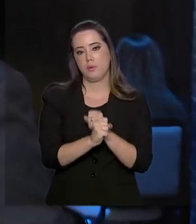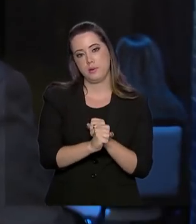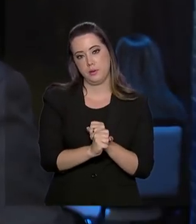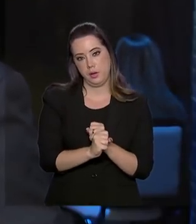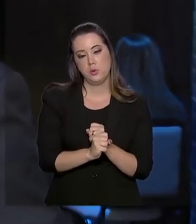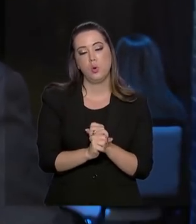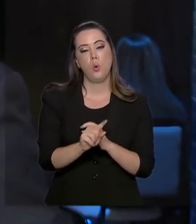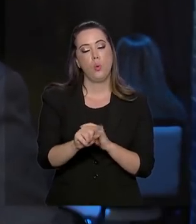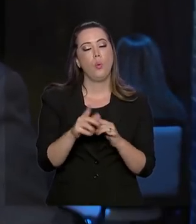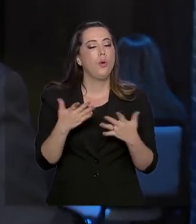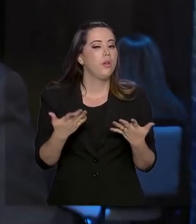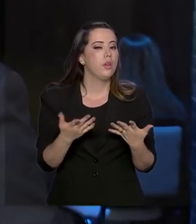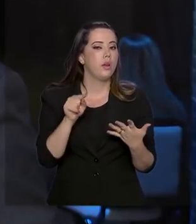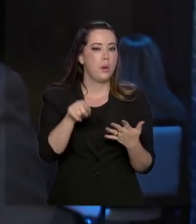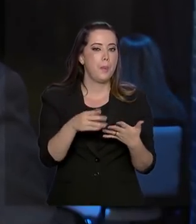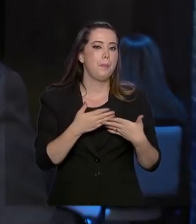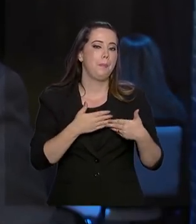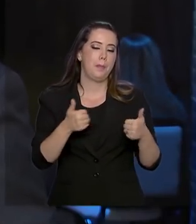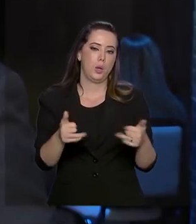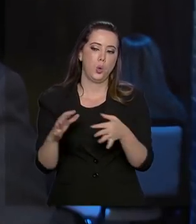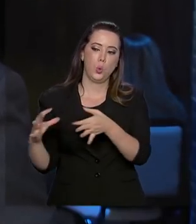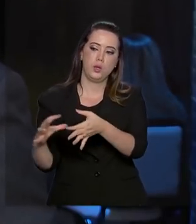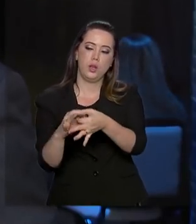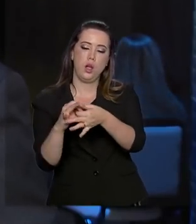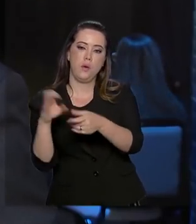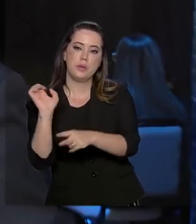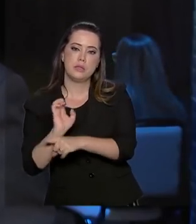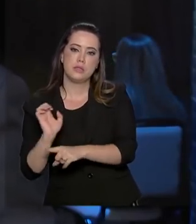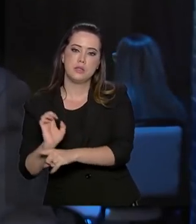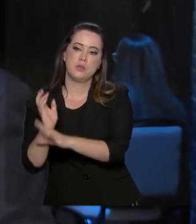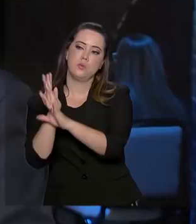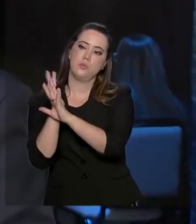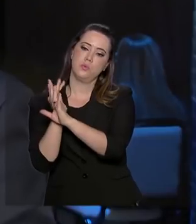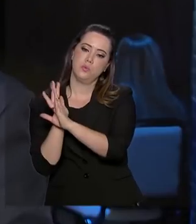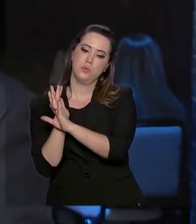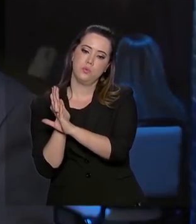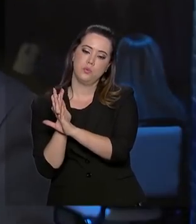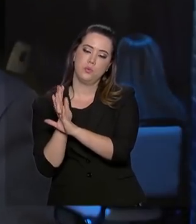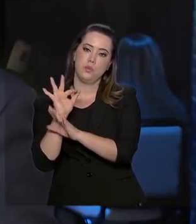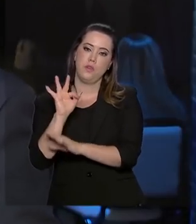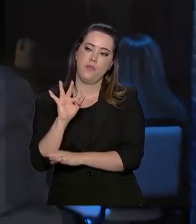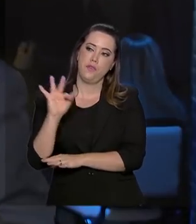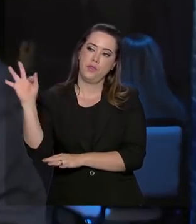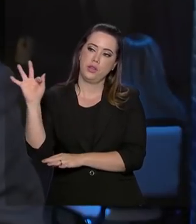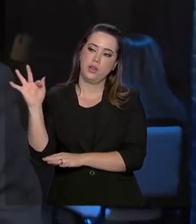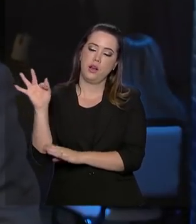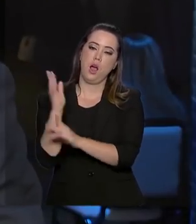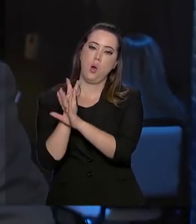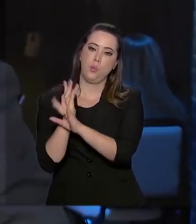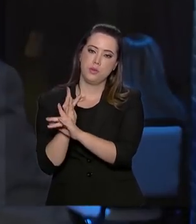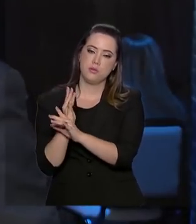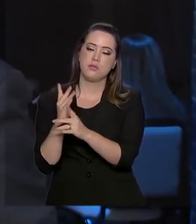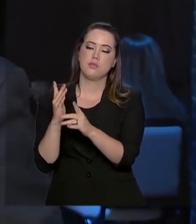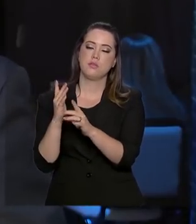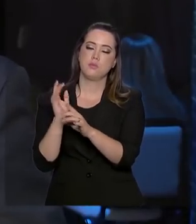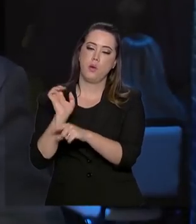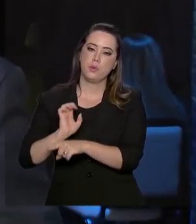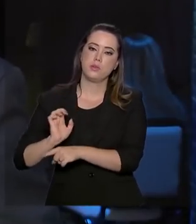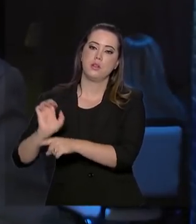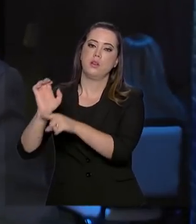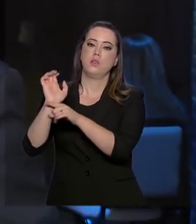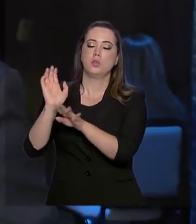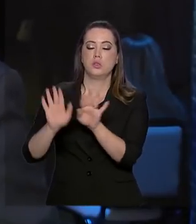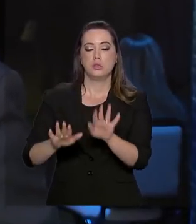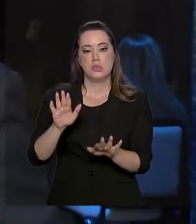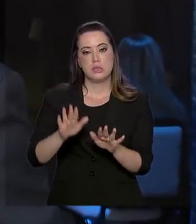maior cooperação entre o governo estadual e os governos... ao governo federal e aos governos estaduais e também a